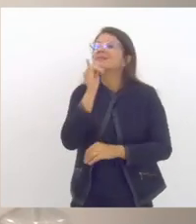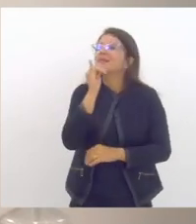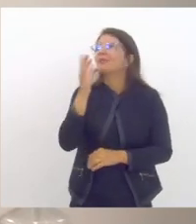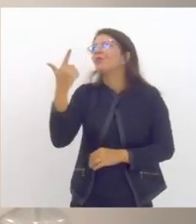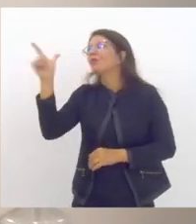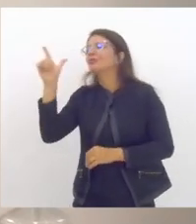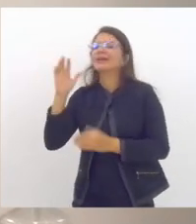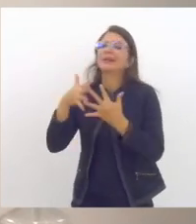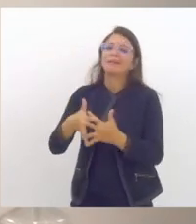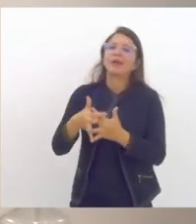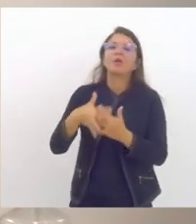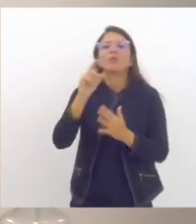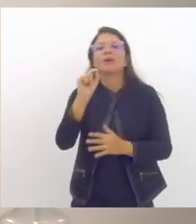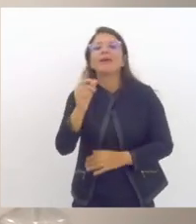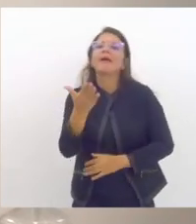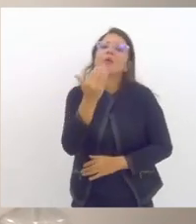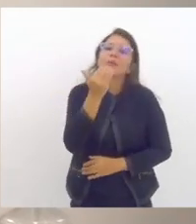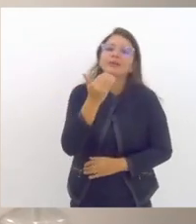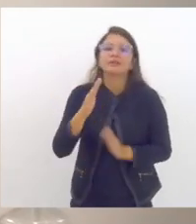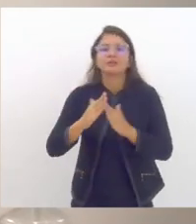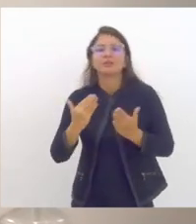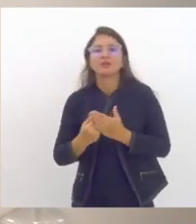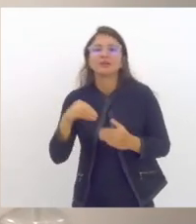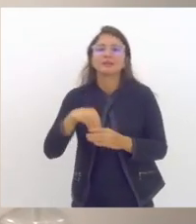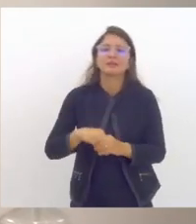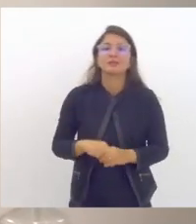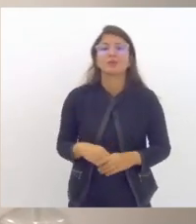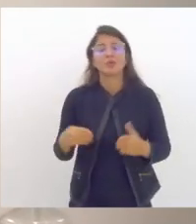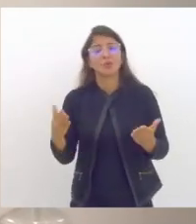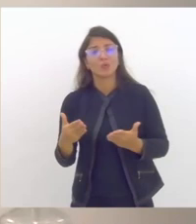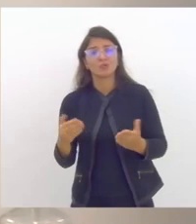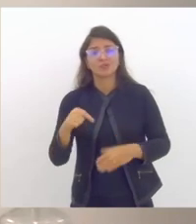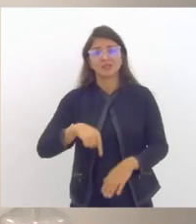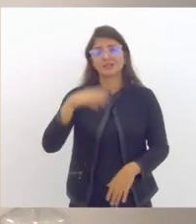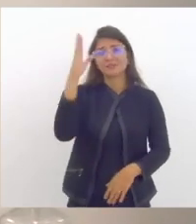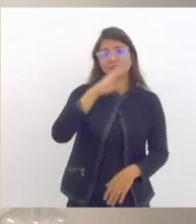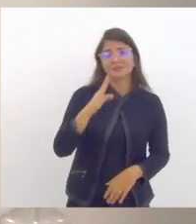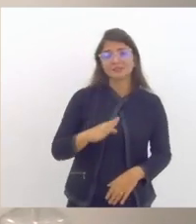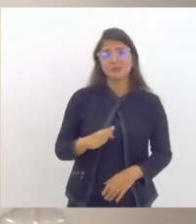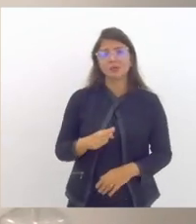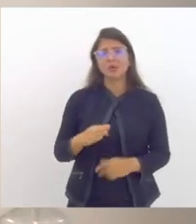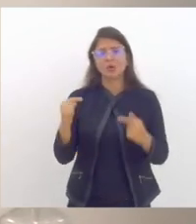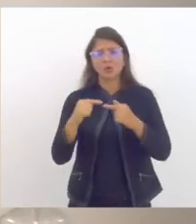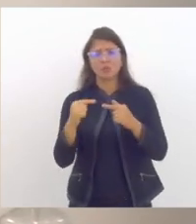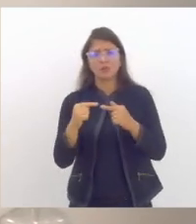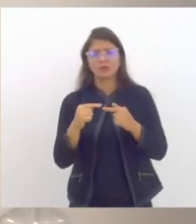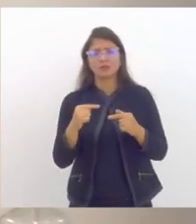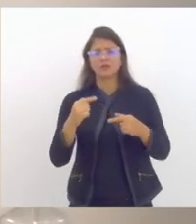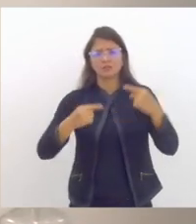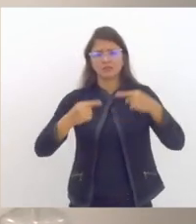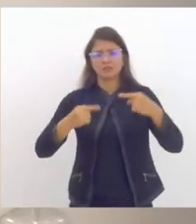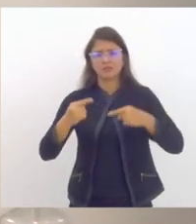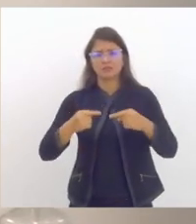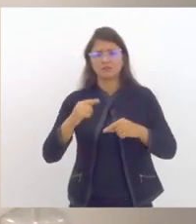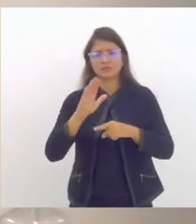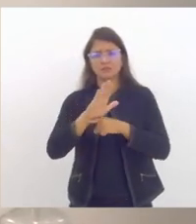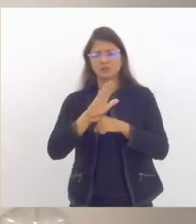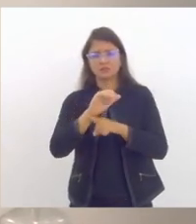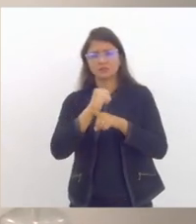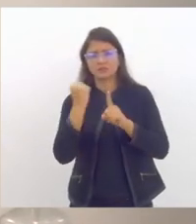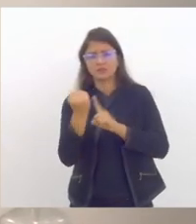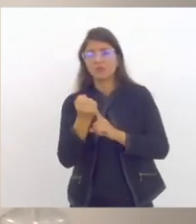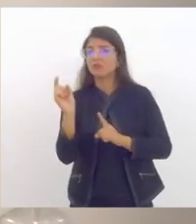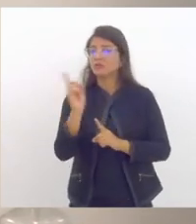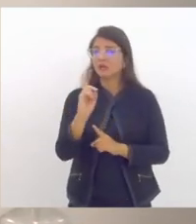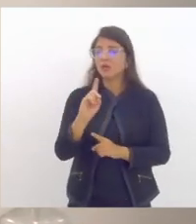hoje é consagrada no nosso país não como uma política de assistência social mas como uma política fundamental para garantir